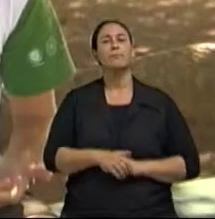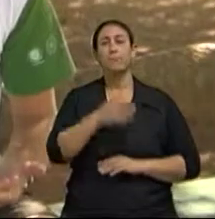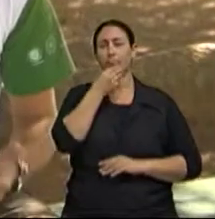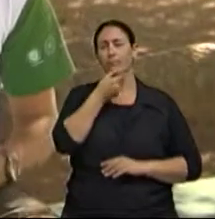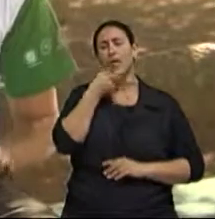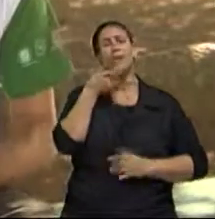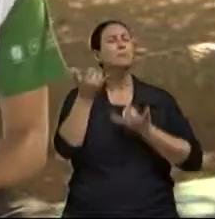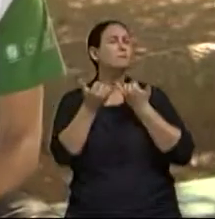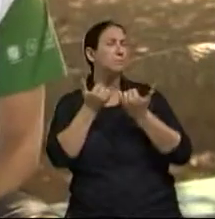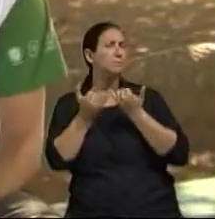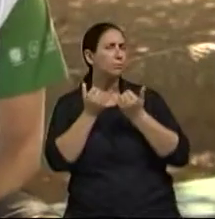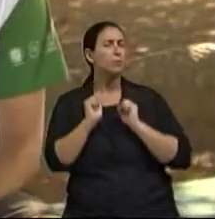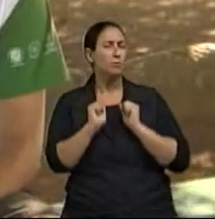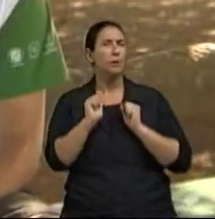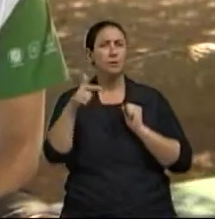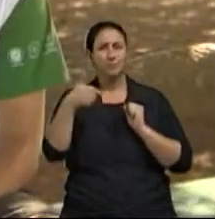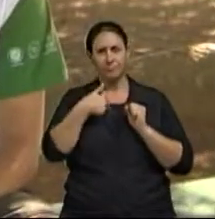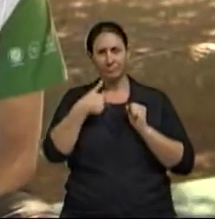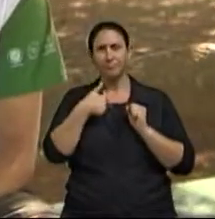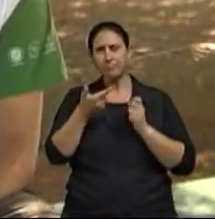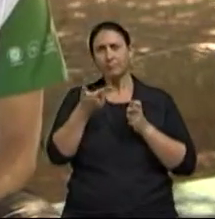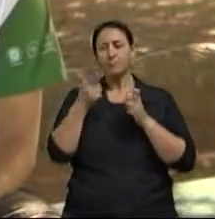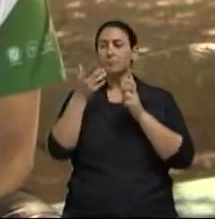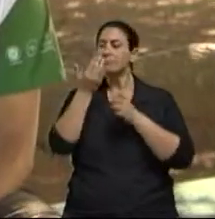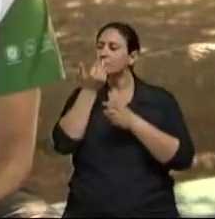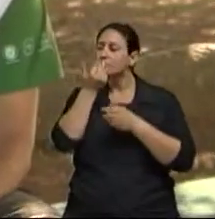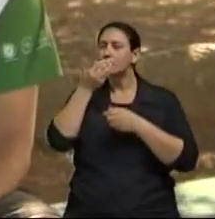para uma família, eu tenho a queima do gás